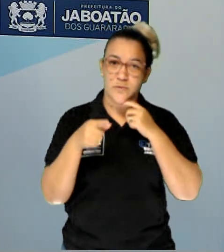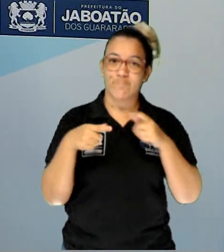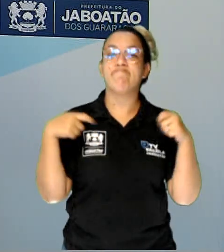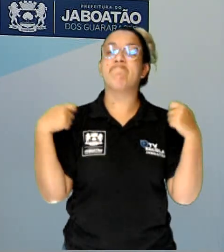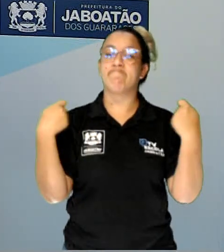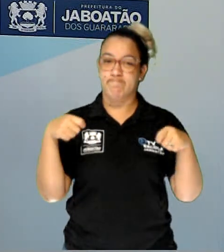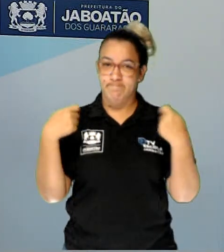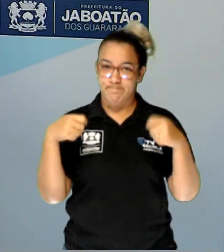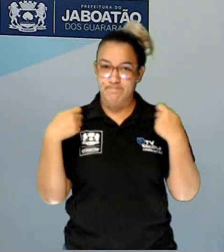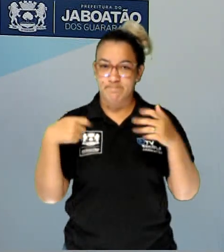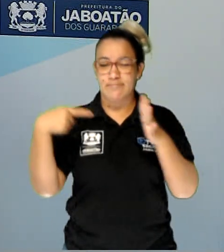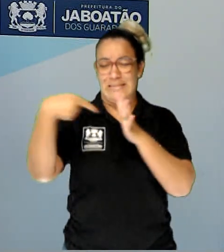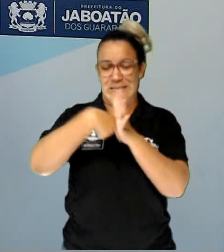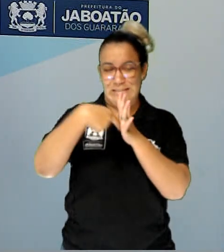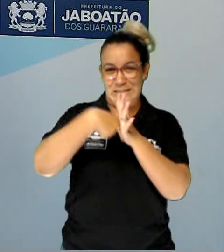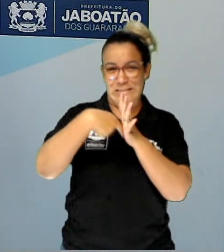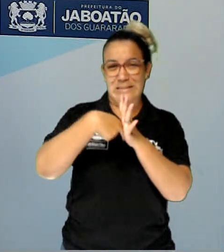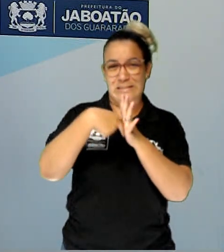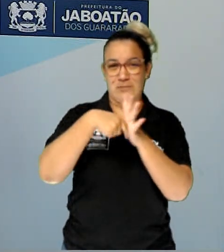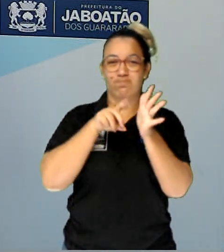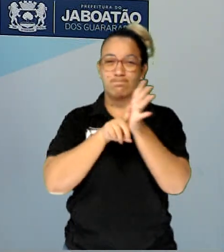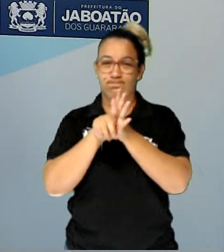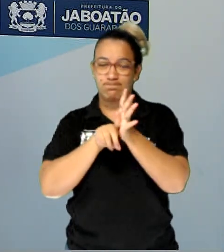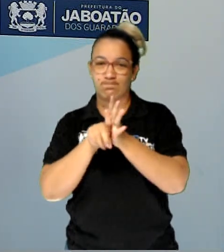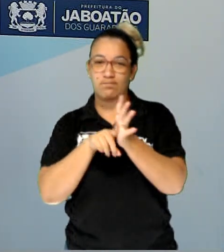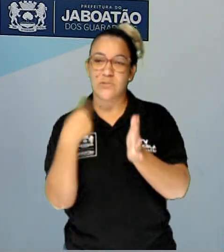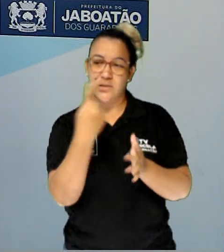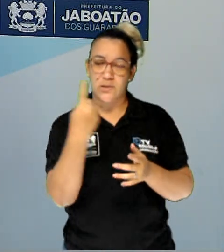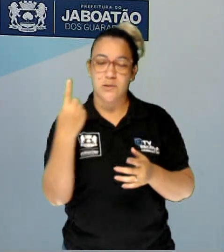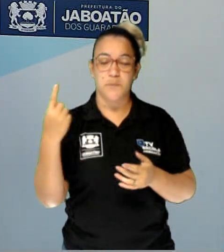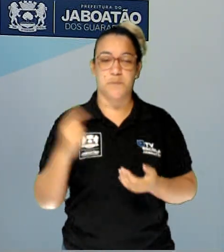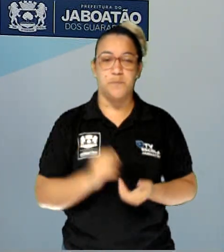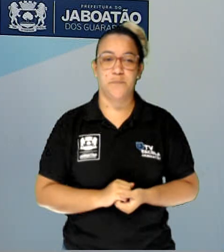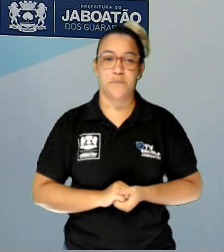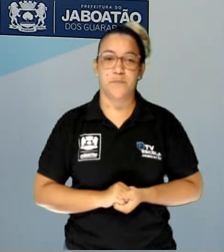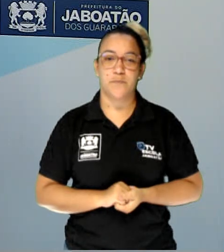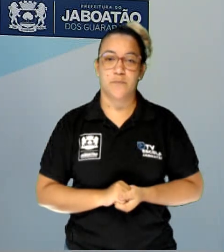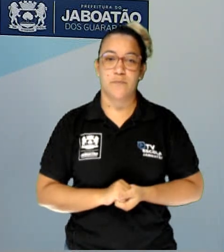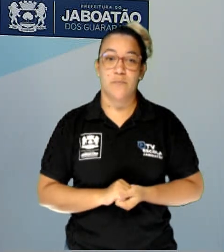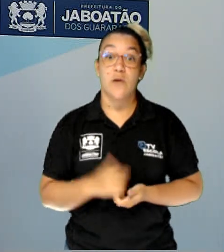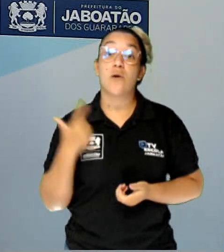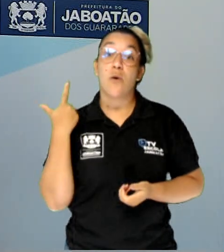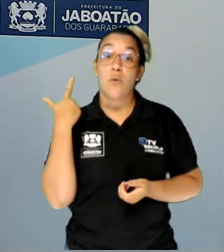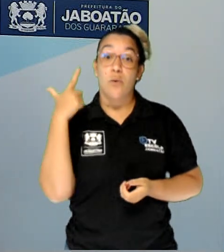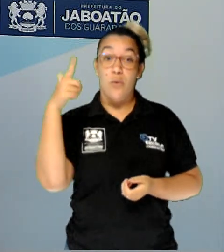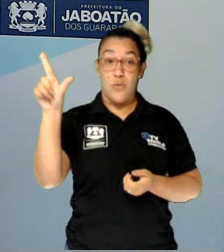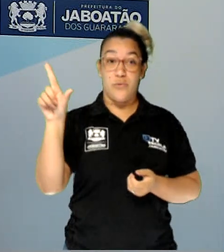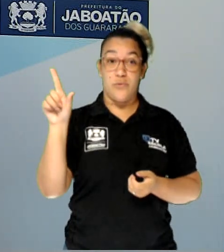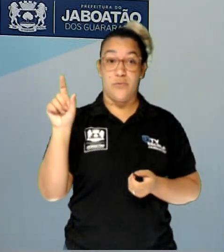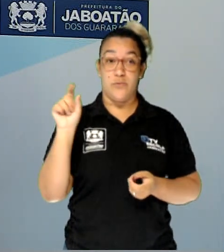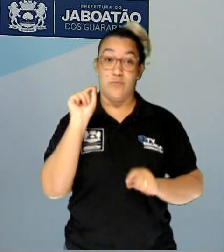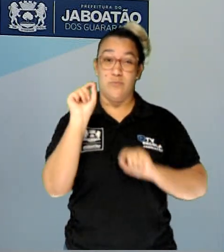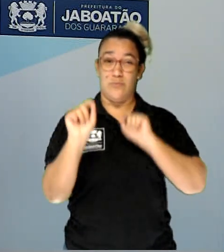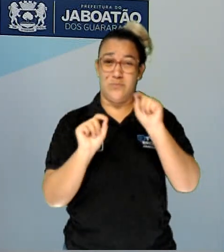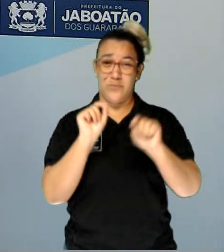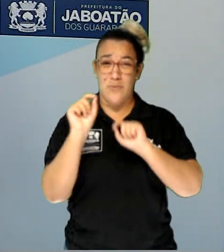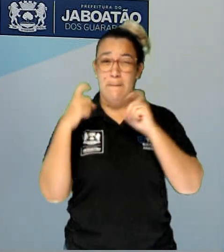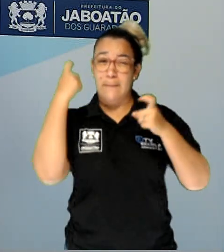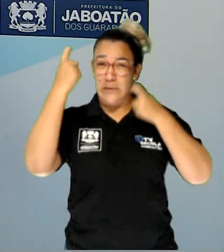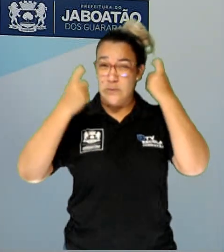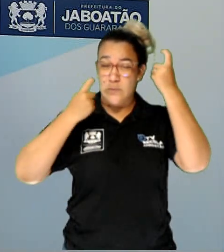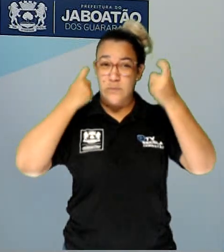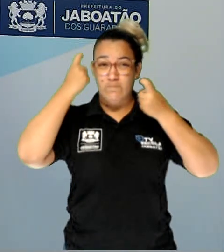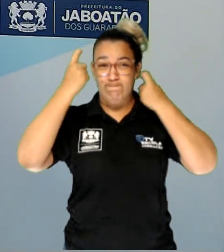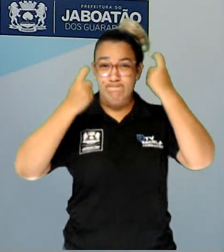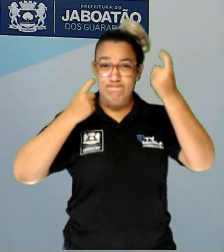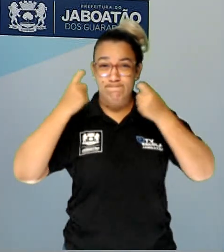tem que se fazer um teste específico para saber se tem AIDS. Outra doença sexualmente transmissível muito preocupante